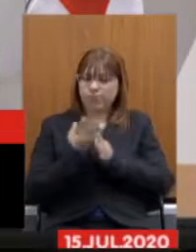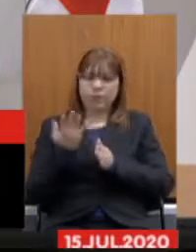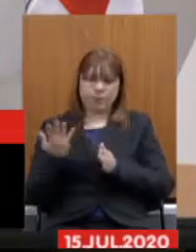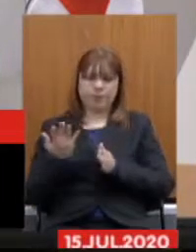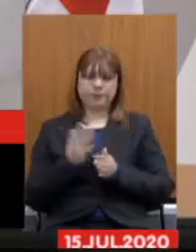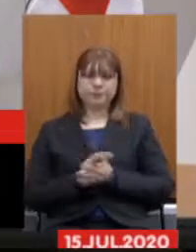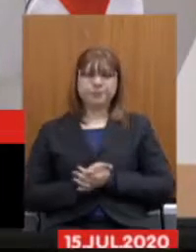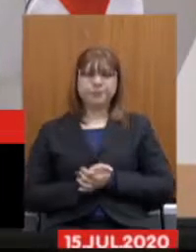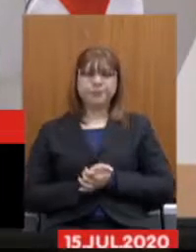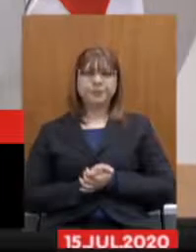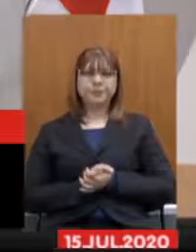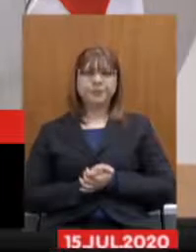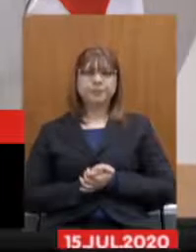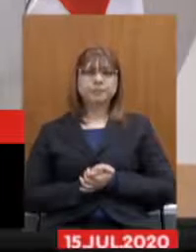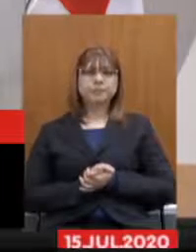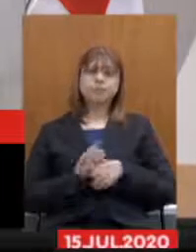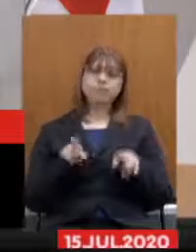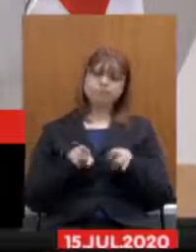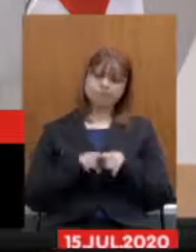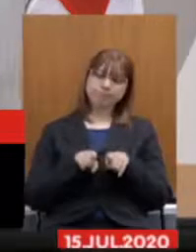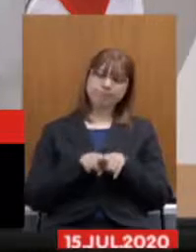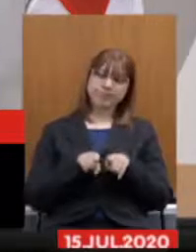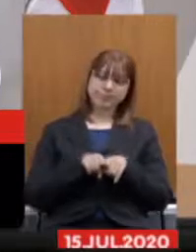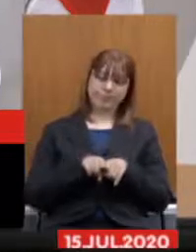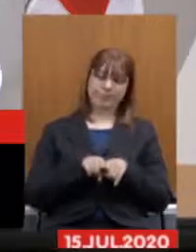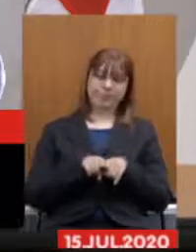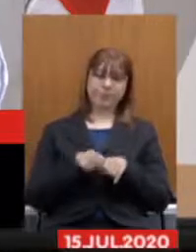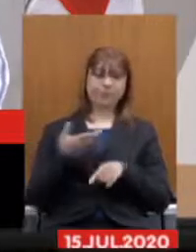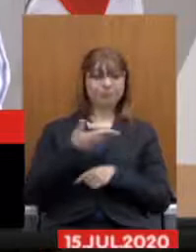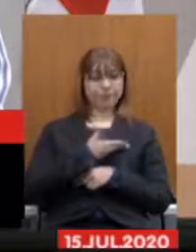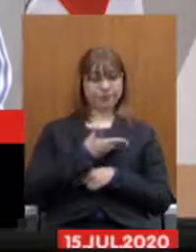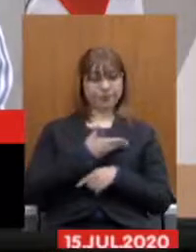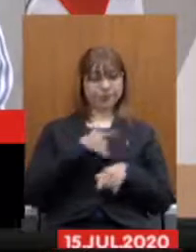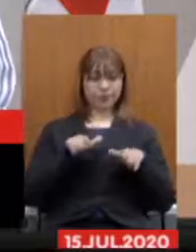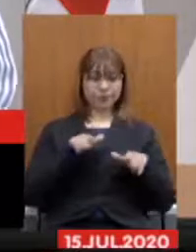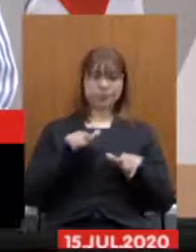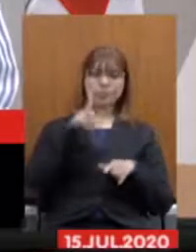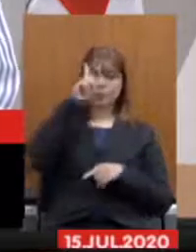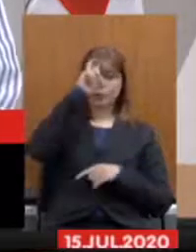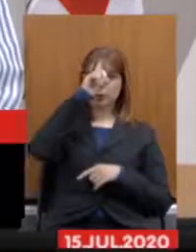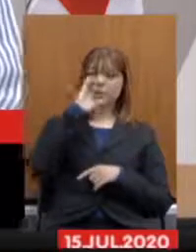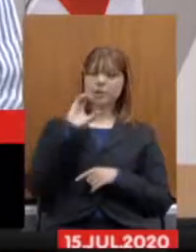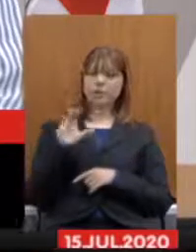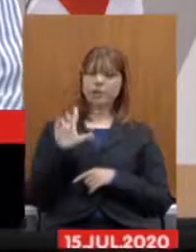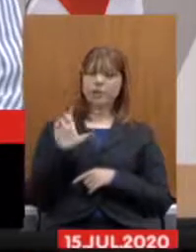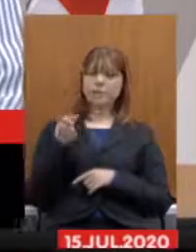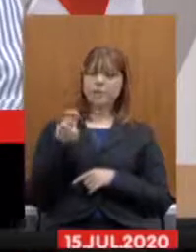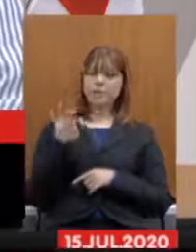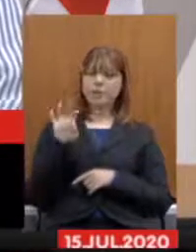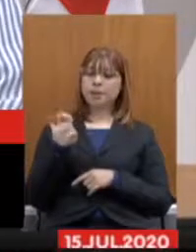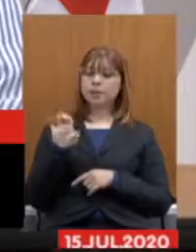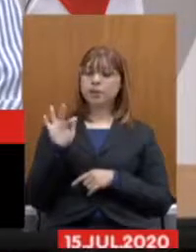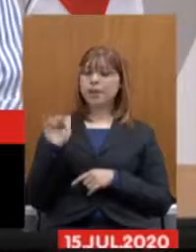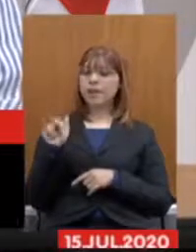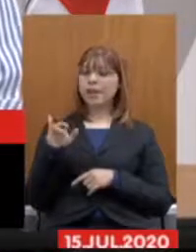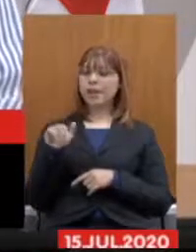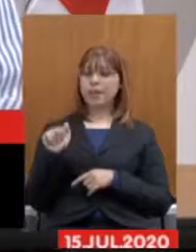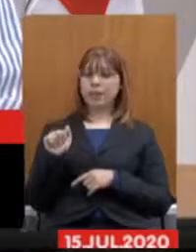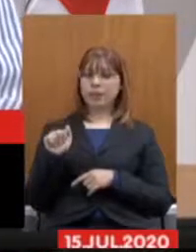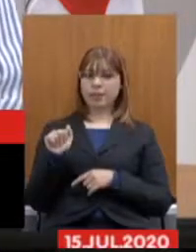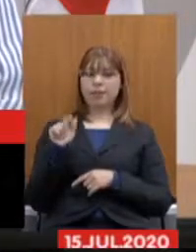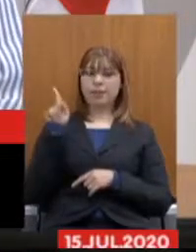meus companheiros hoje que estão lotados no hospital Clemente Farias da Unimontes